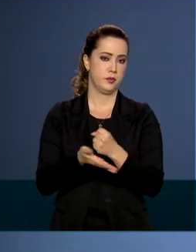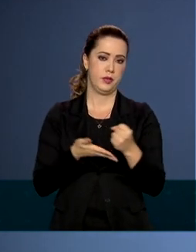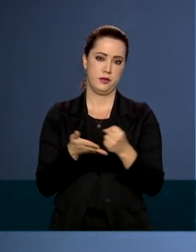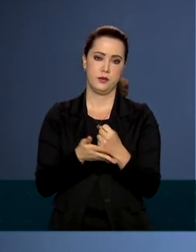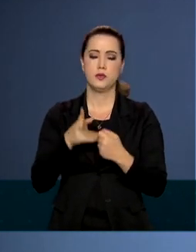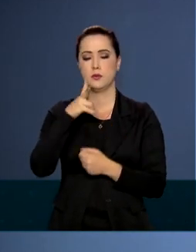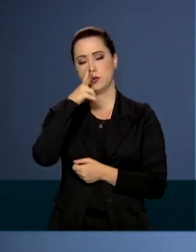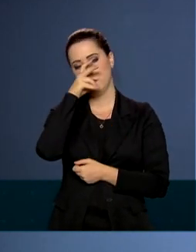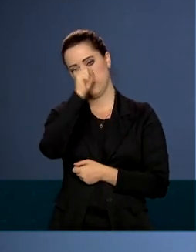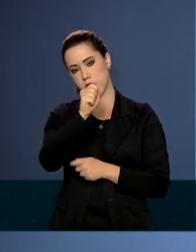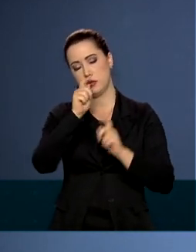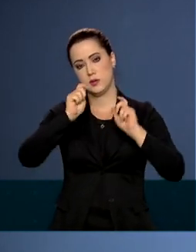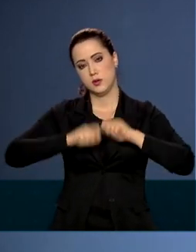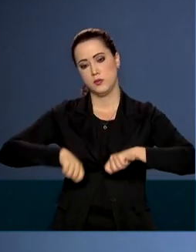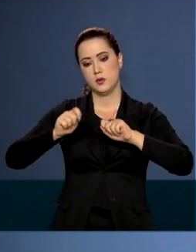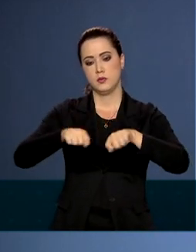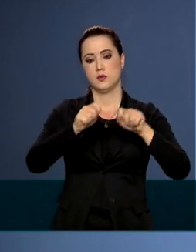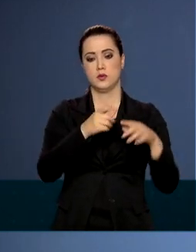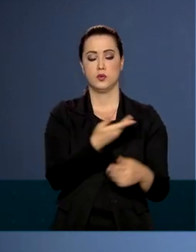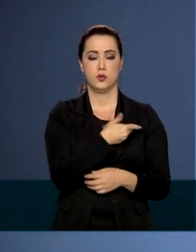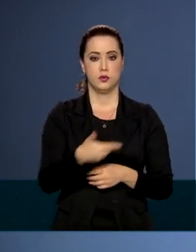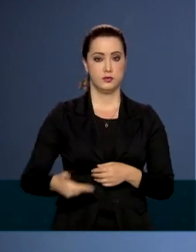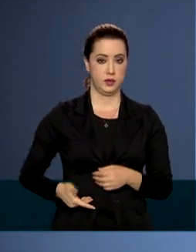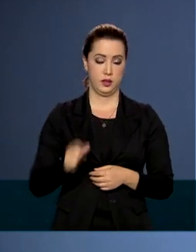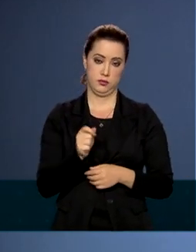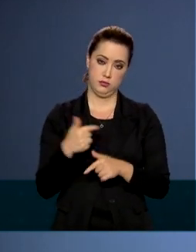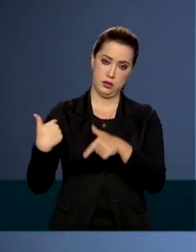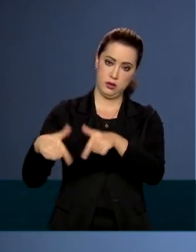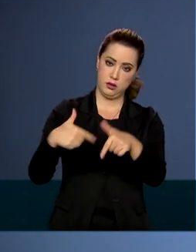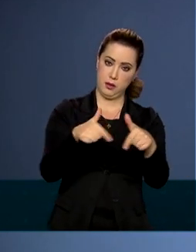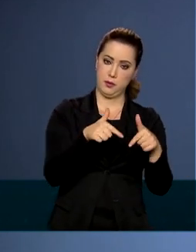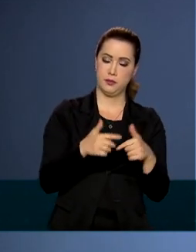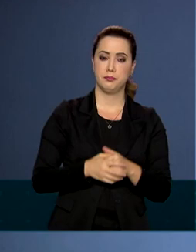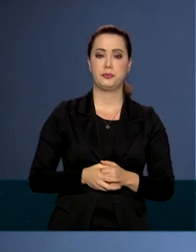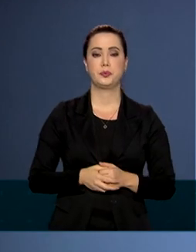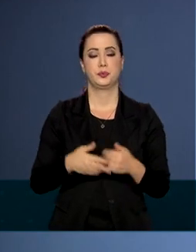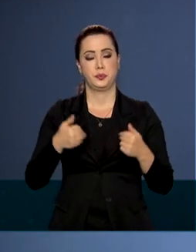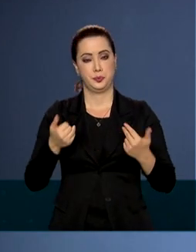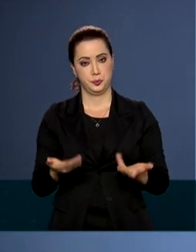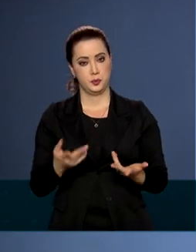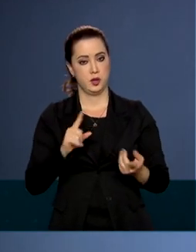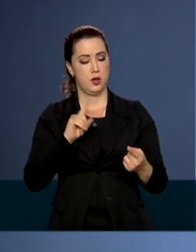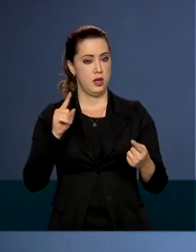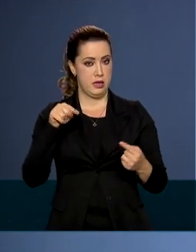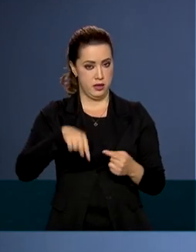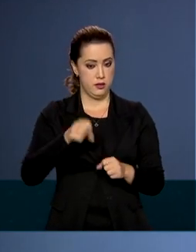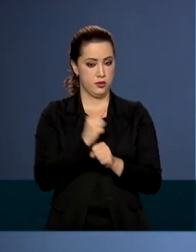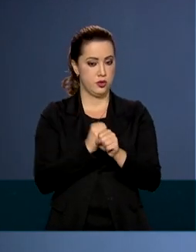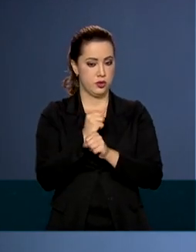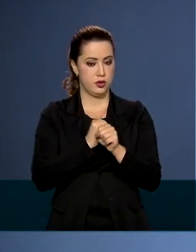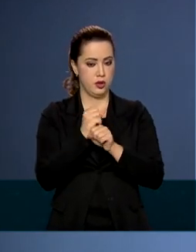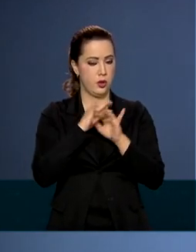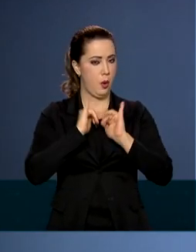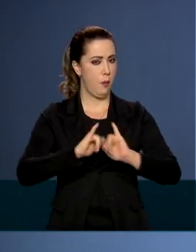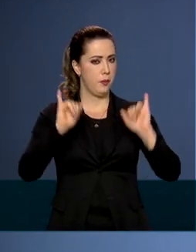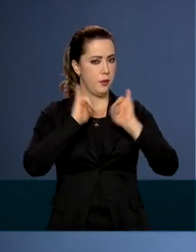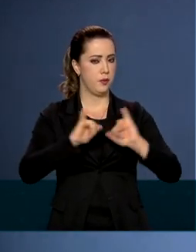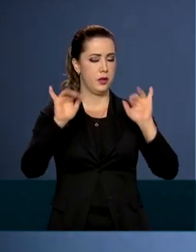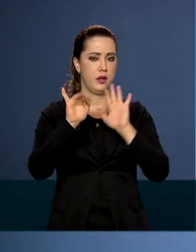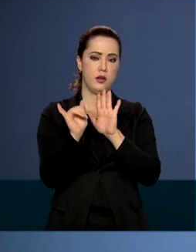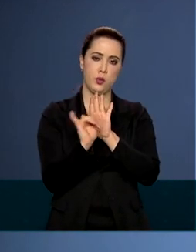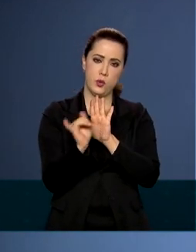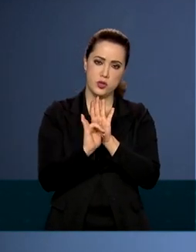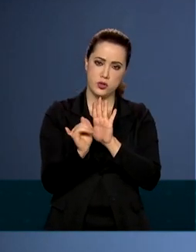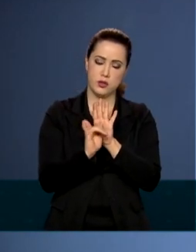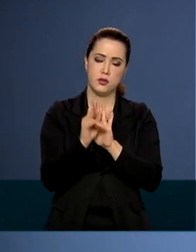fortalecimento das capacidades governativas dos entes federados. Ainda este ano, serão publicados editais para